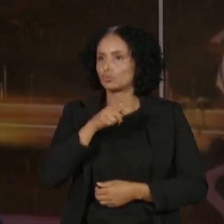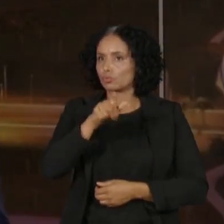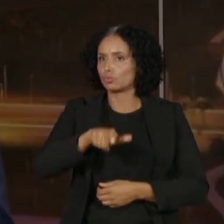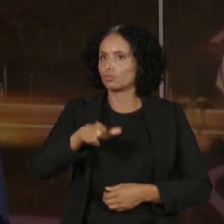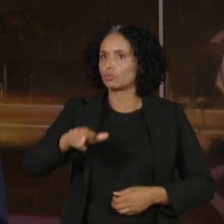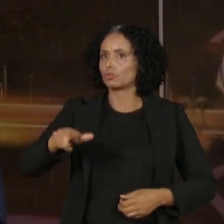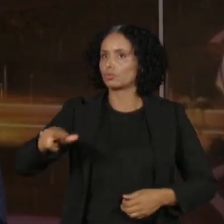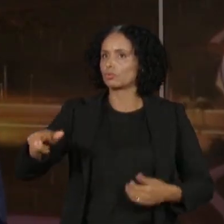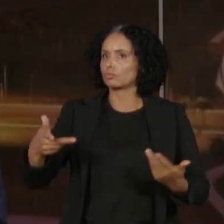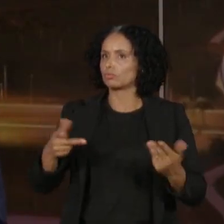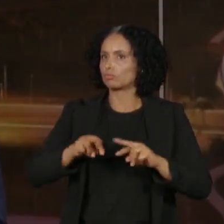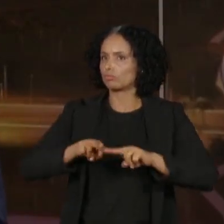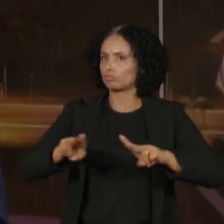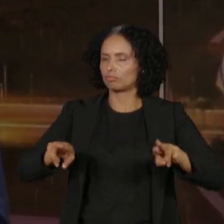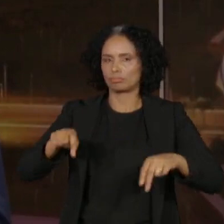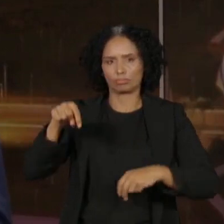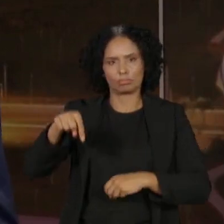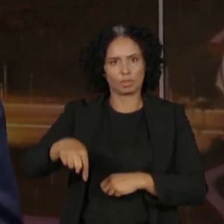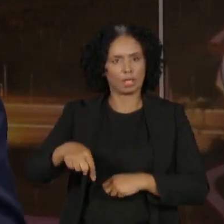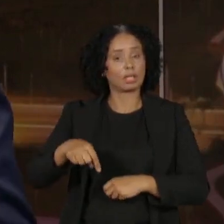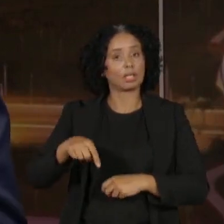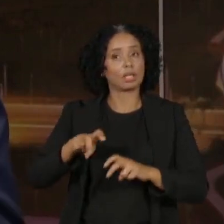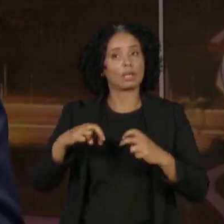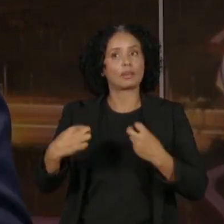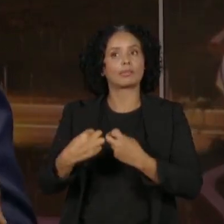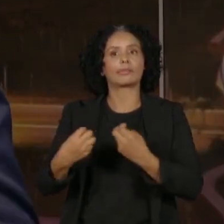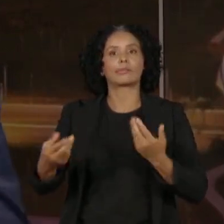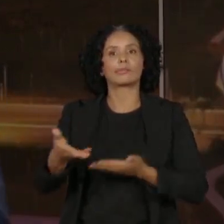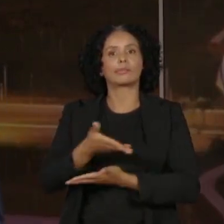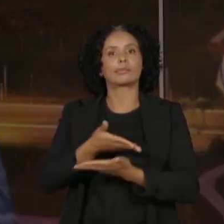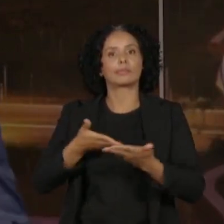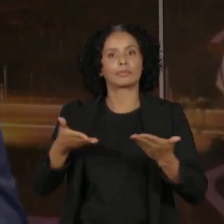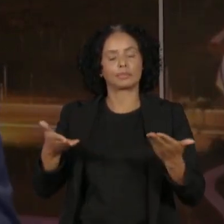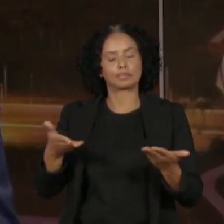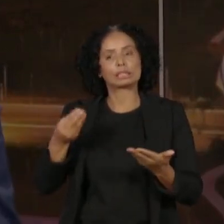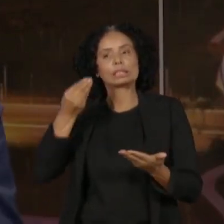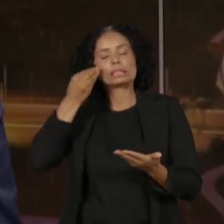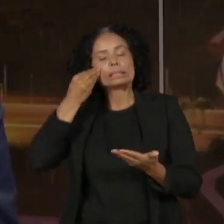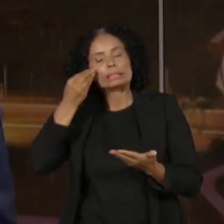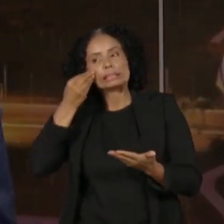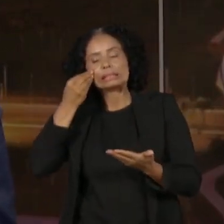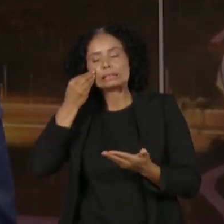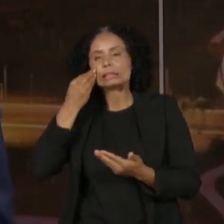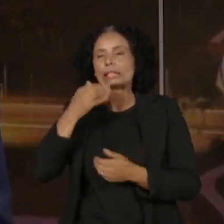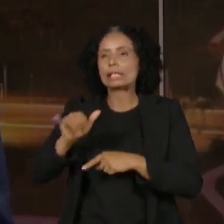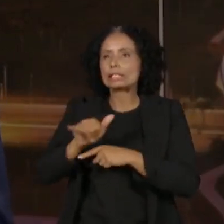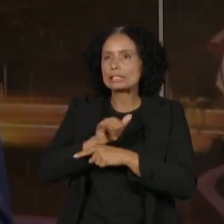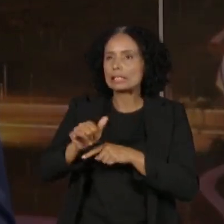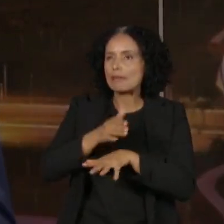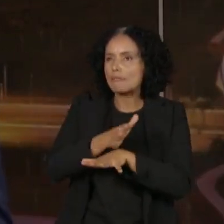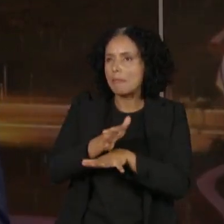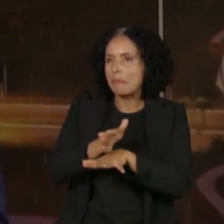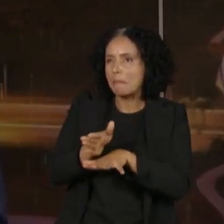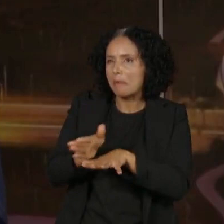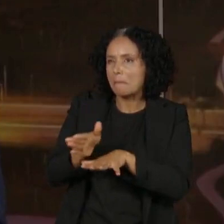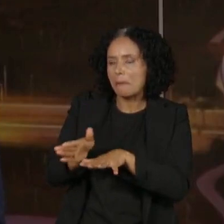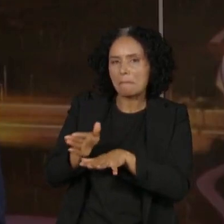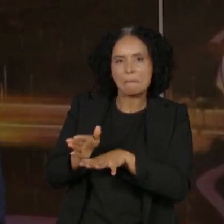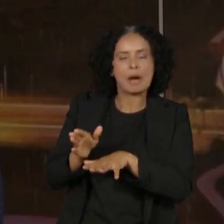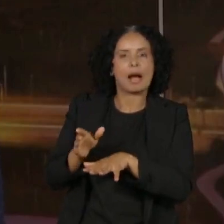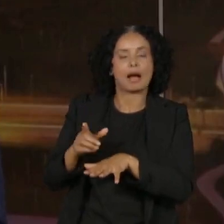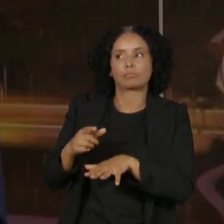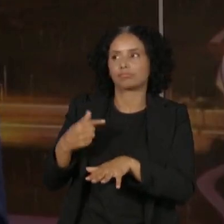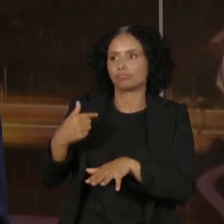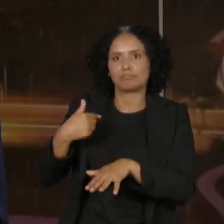aqui do Roda Viva, por tentarem, por caminhos diferentes, me colocar no debate da